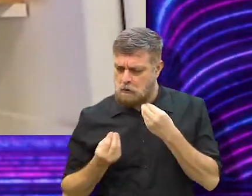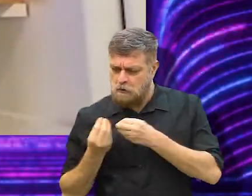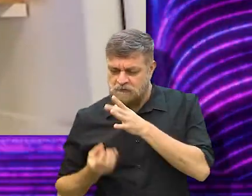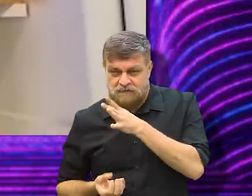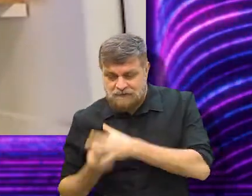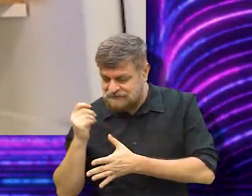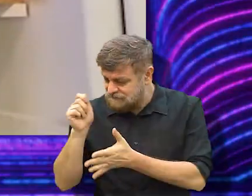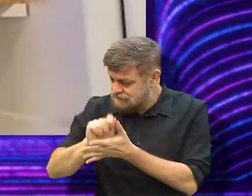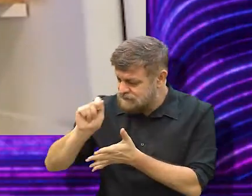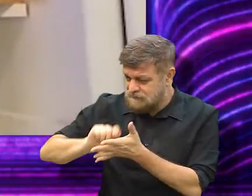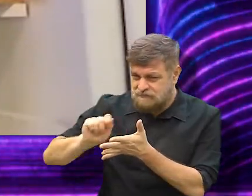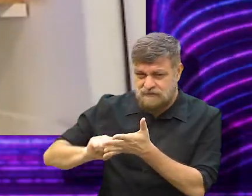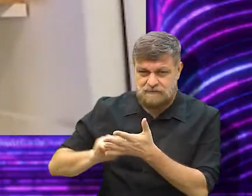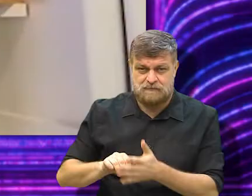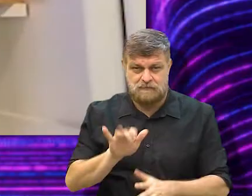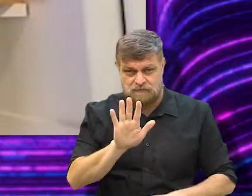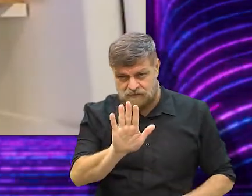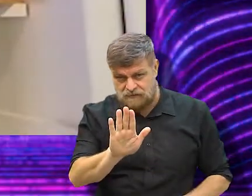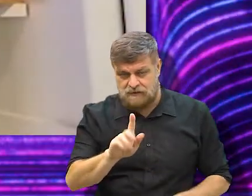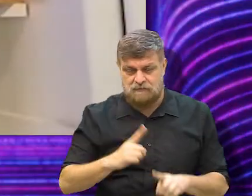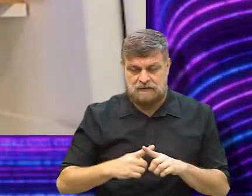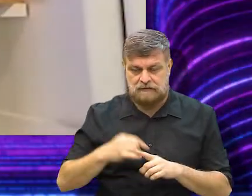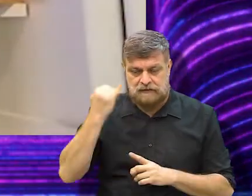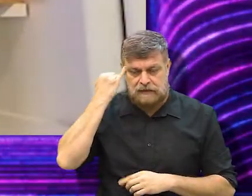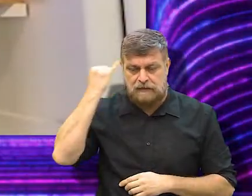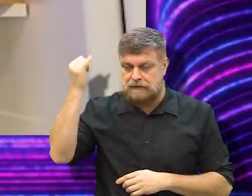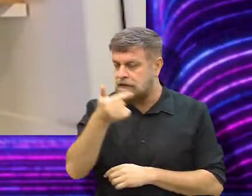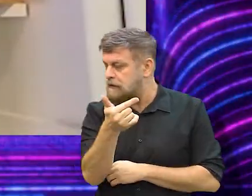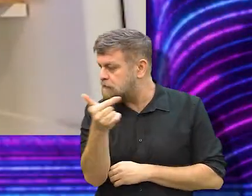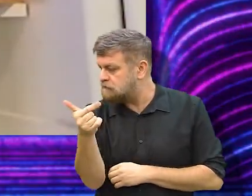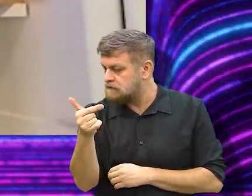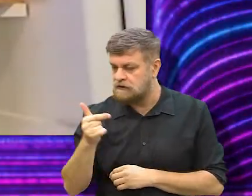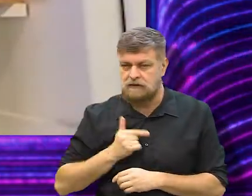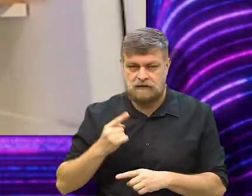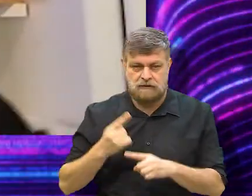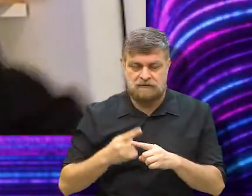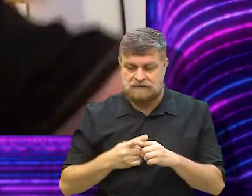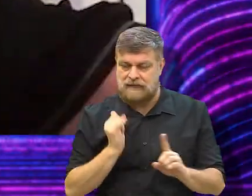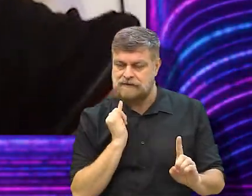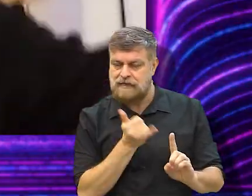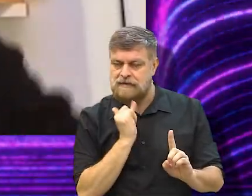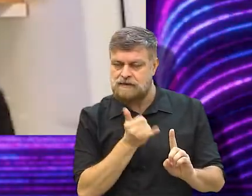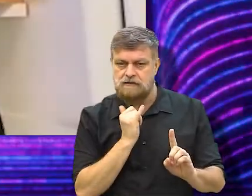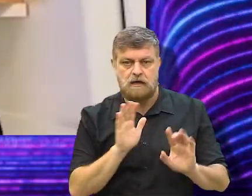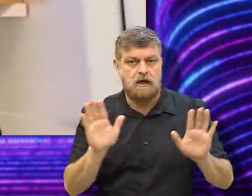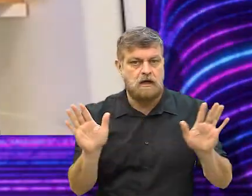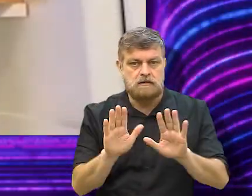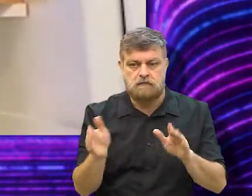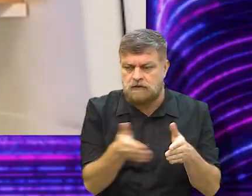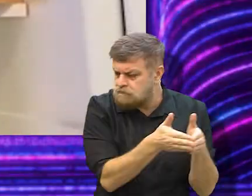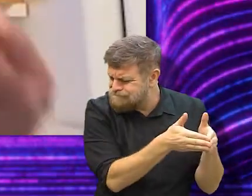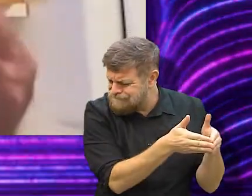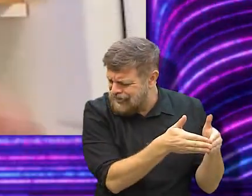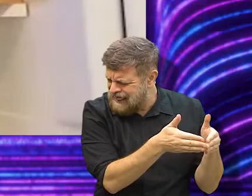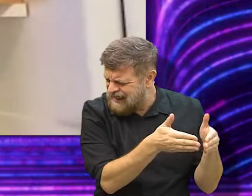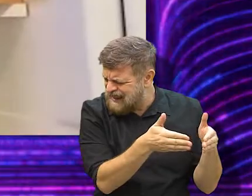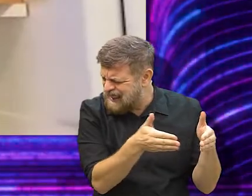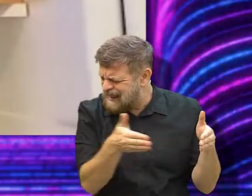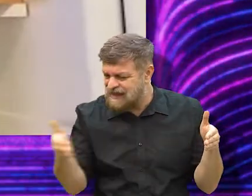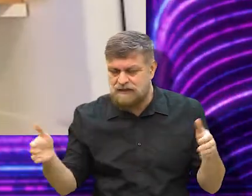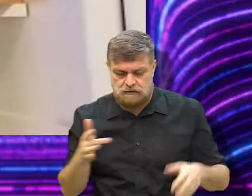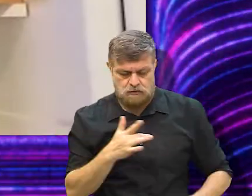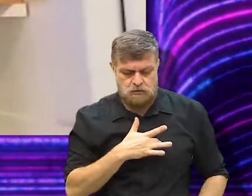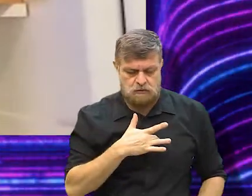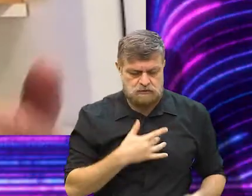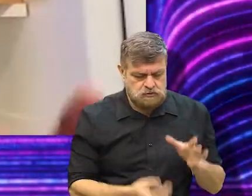criação. Às vezes, o autor não tem uma ideia, ele se angustia, porque a narrativa não caminha nada disso. Por incrível que